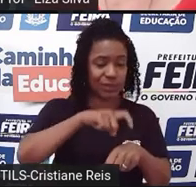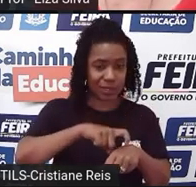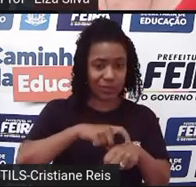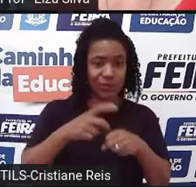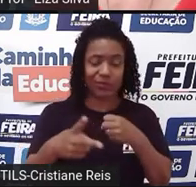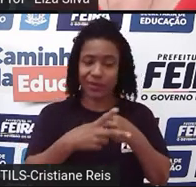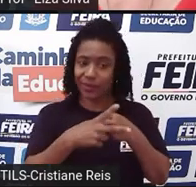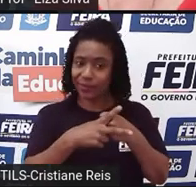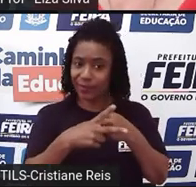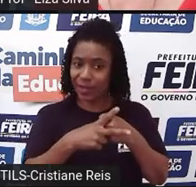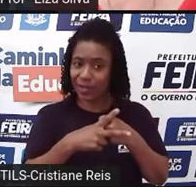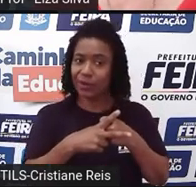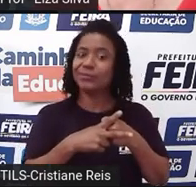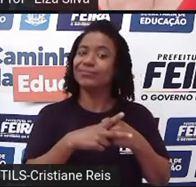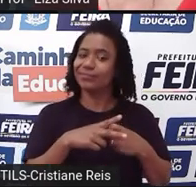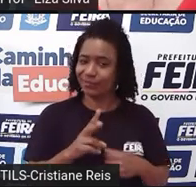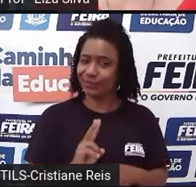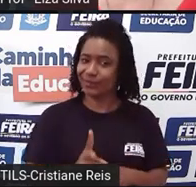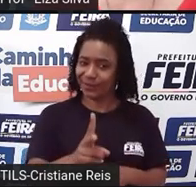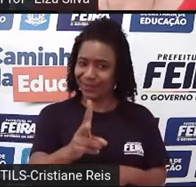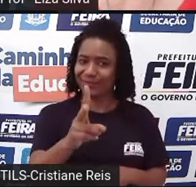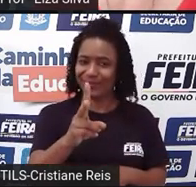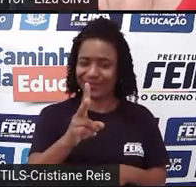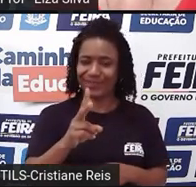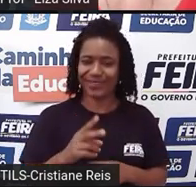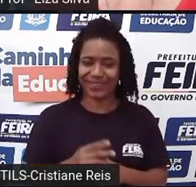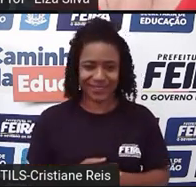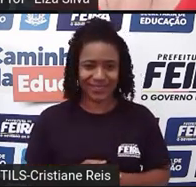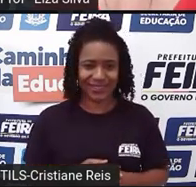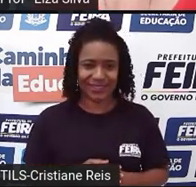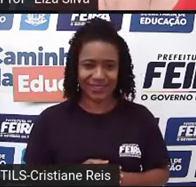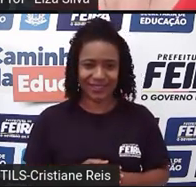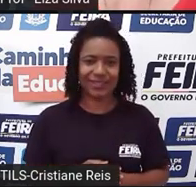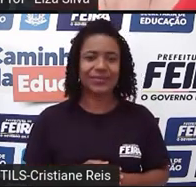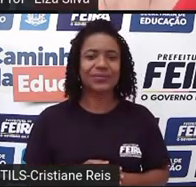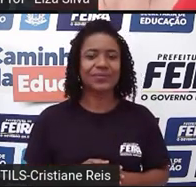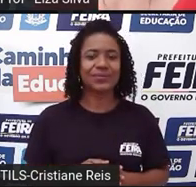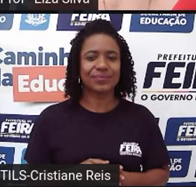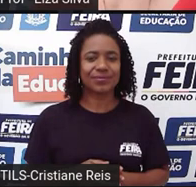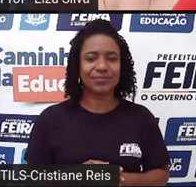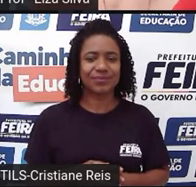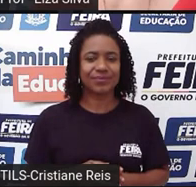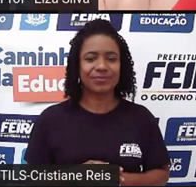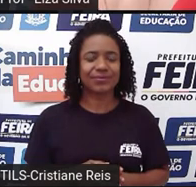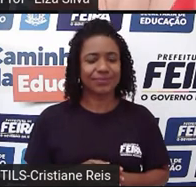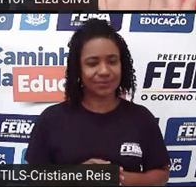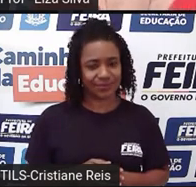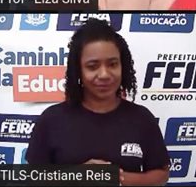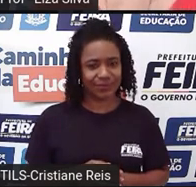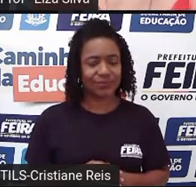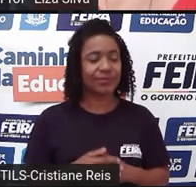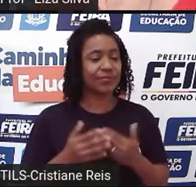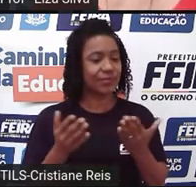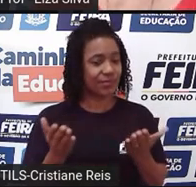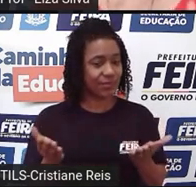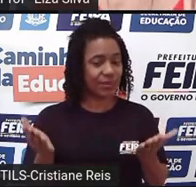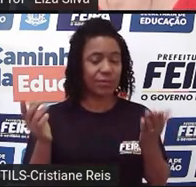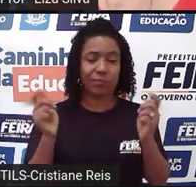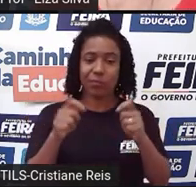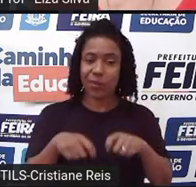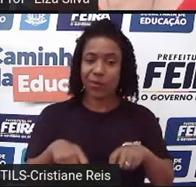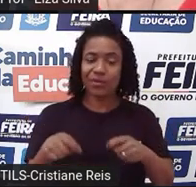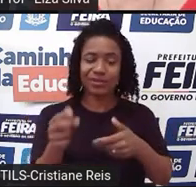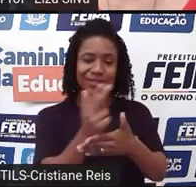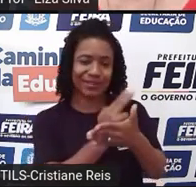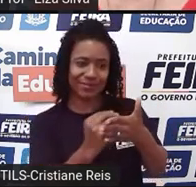anteriormente O filtering continuous Find the pictures to illustrate Encontre imagens